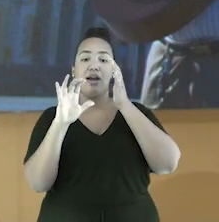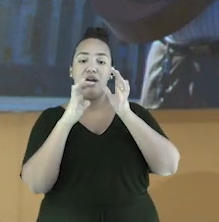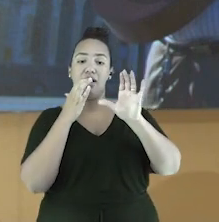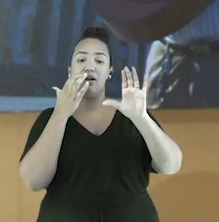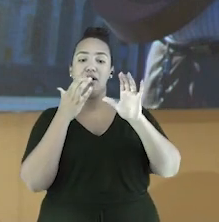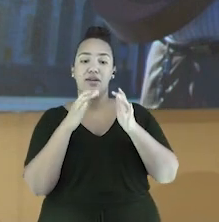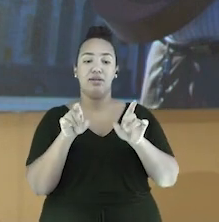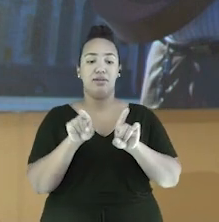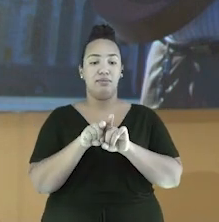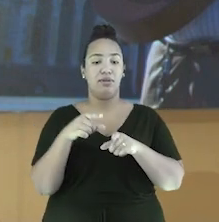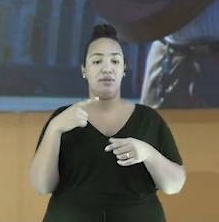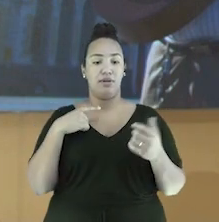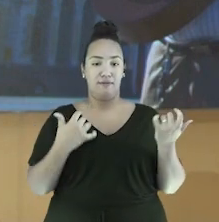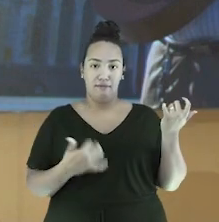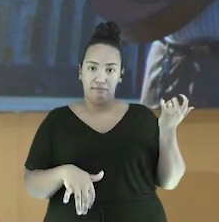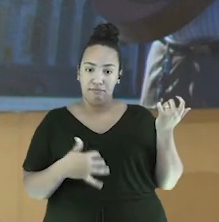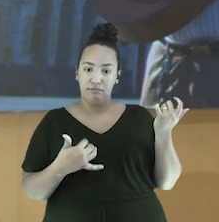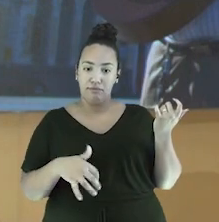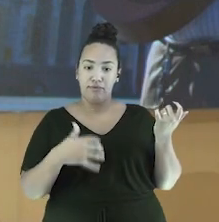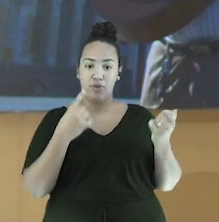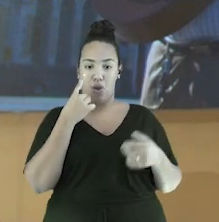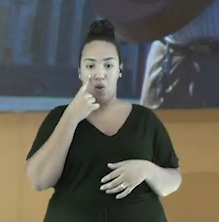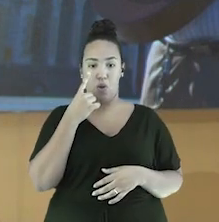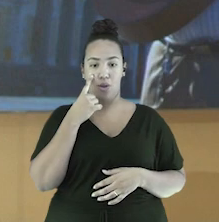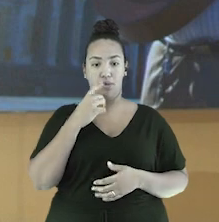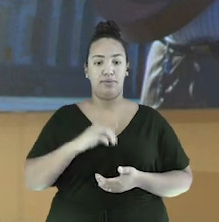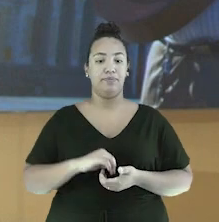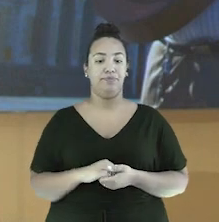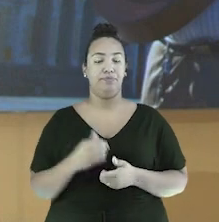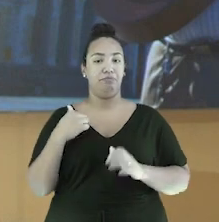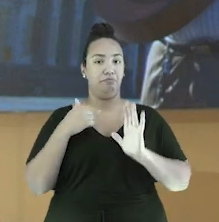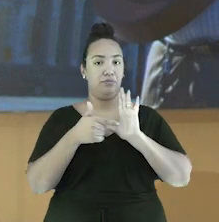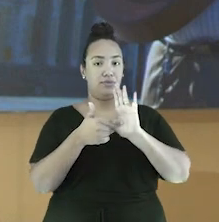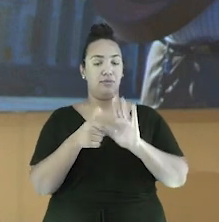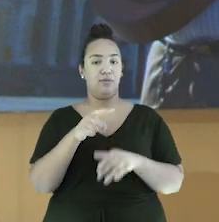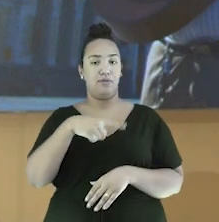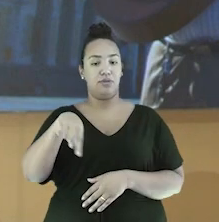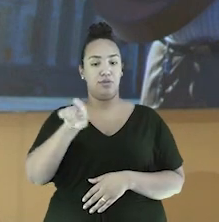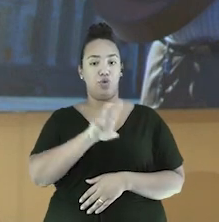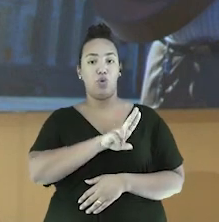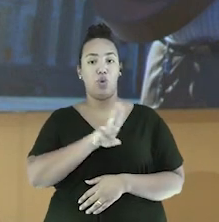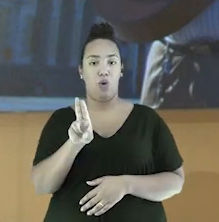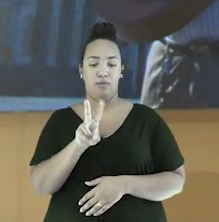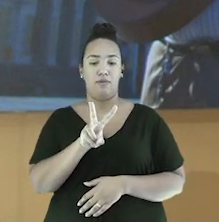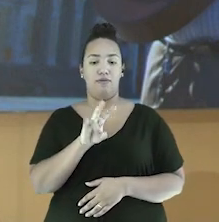acompanhado da viola caipira. Por isso eu trouxe uma aqui para mostrar para vocês.